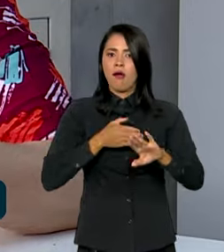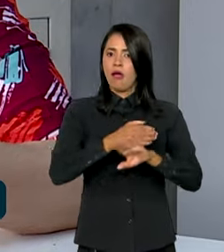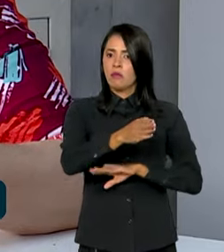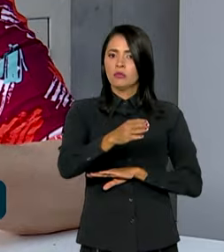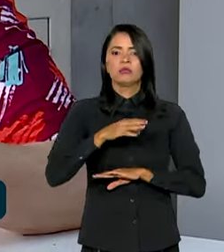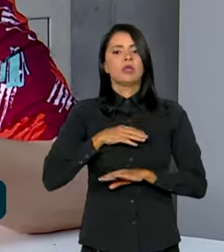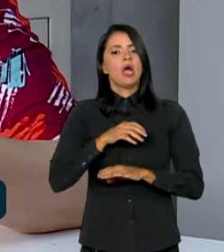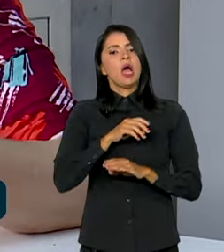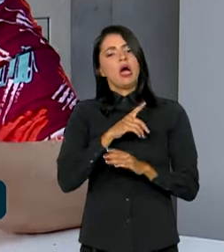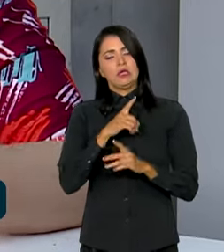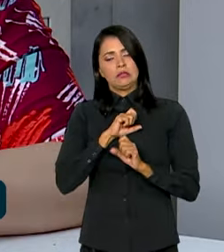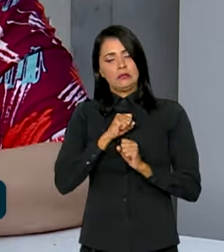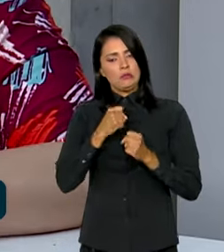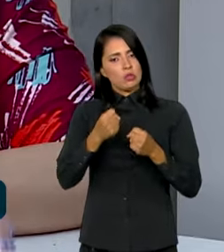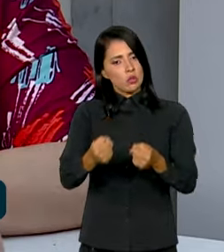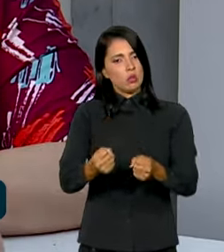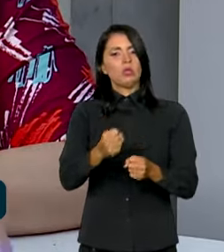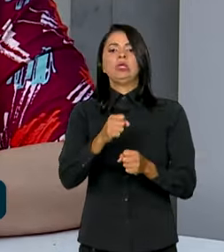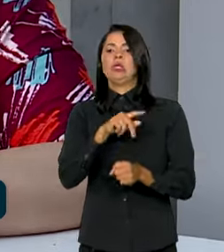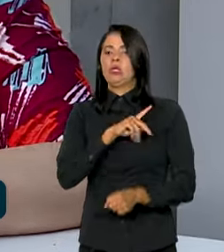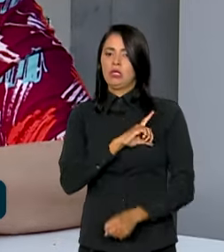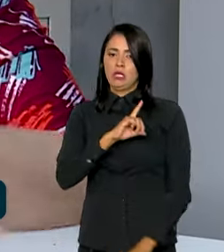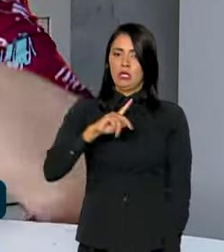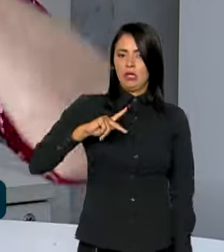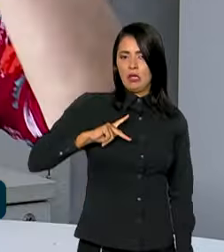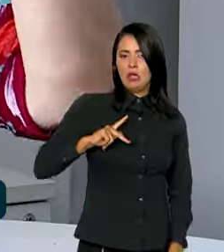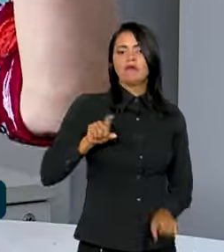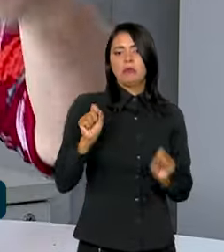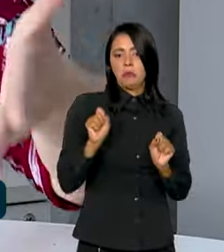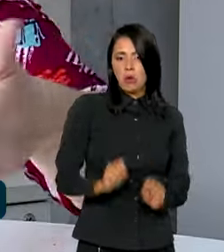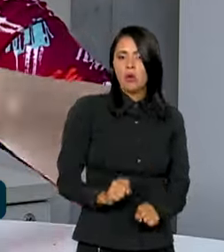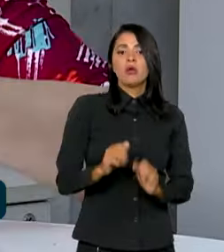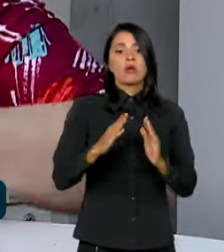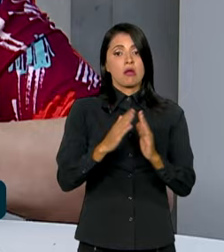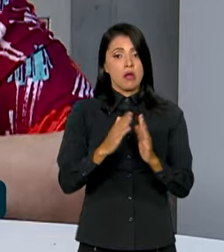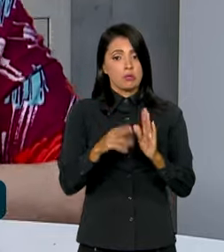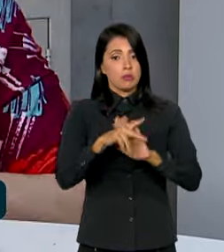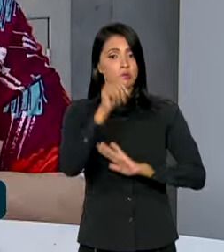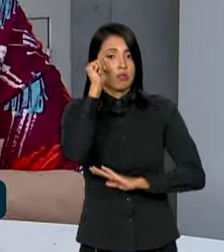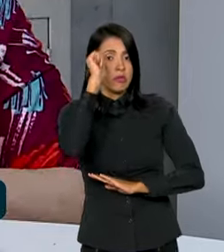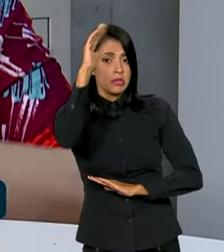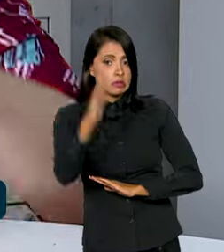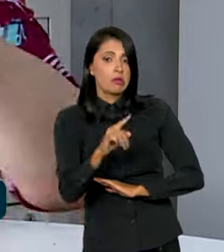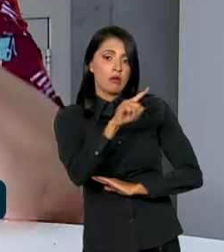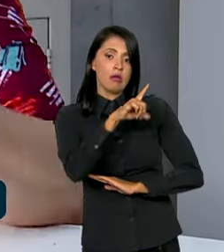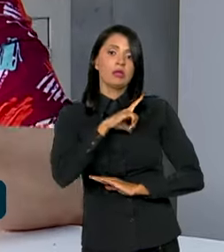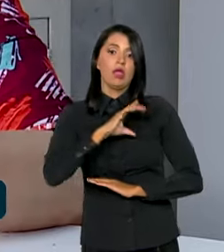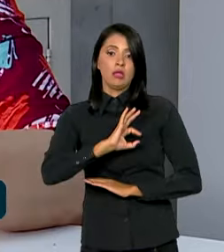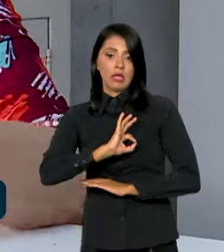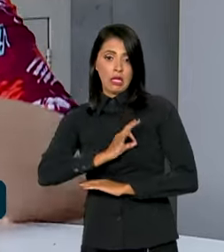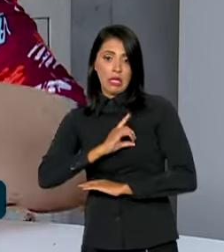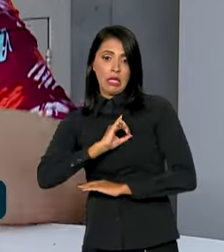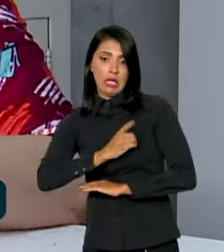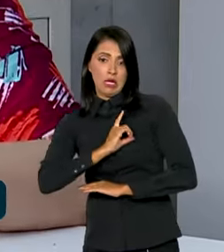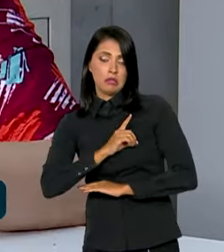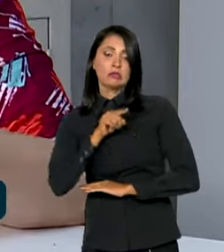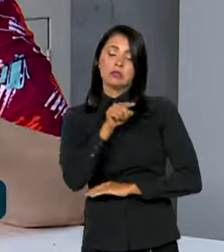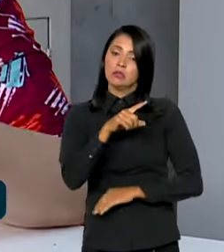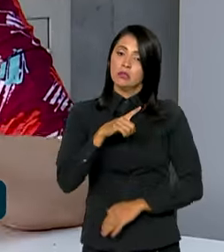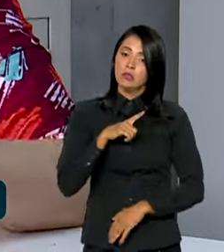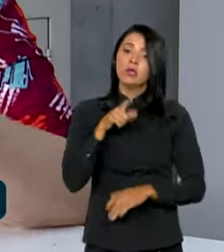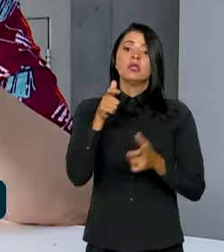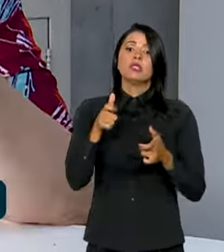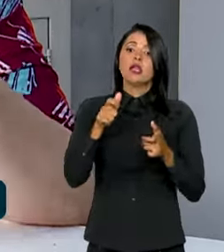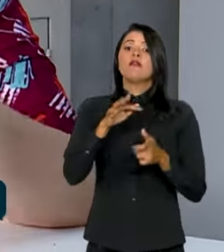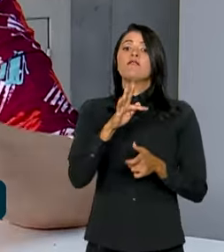pública, na delegacia, pode pedir na Casa da Mulher Brasileira que tem delegacia, tem vara de enfrentamento à